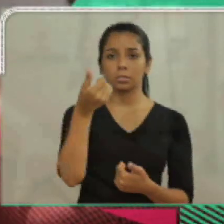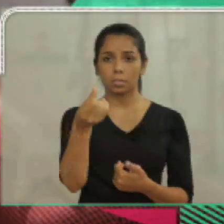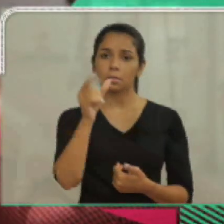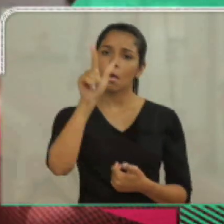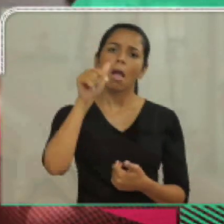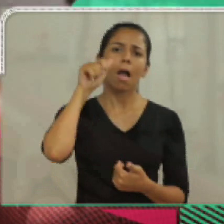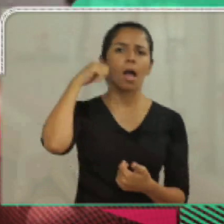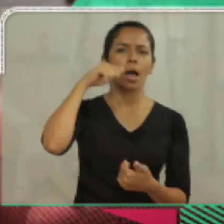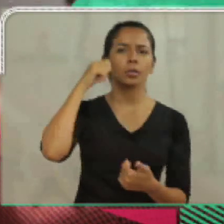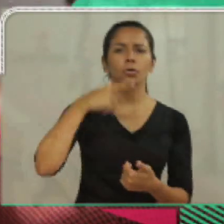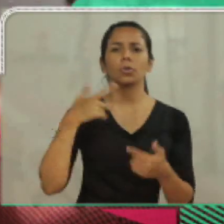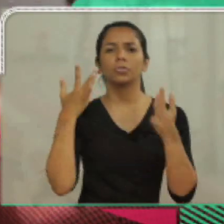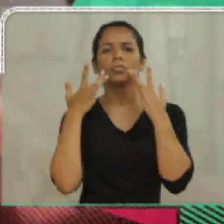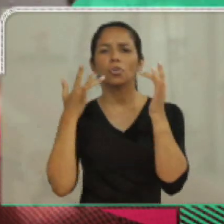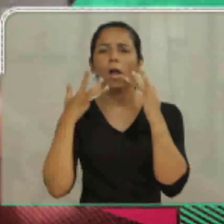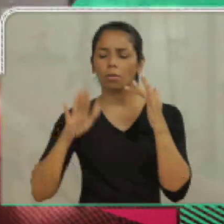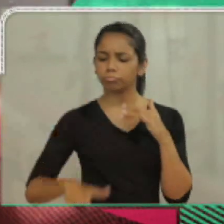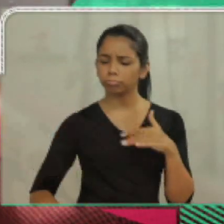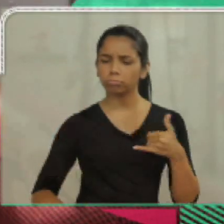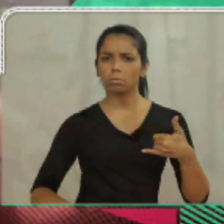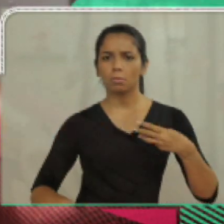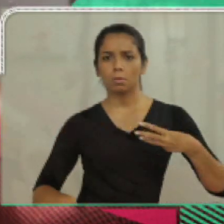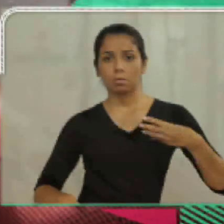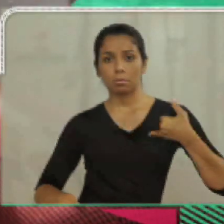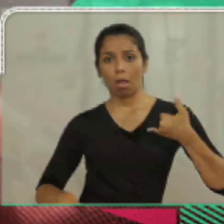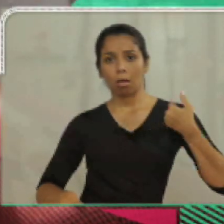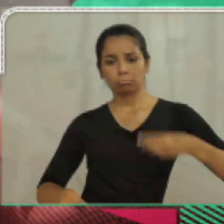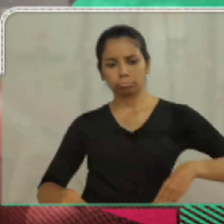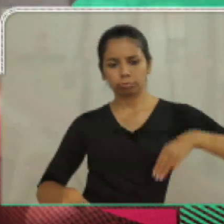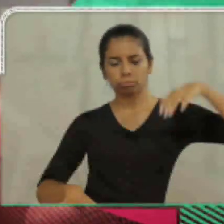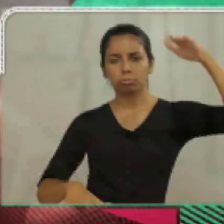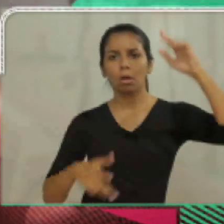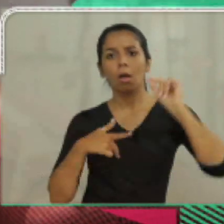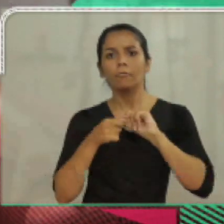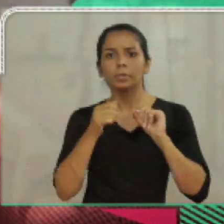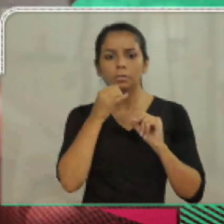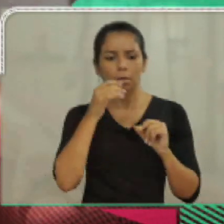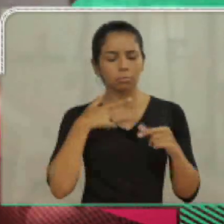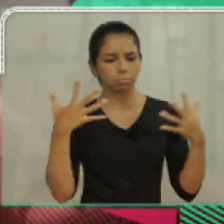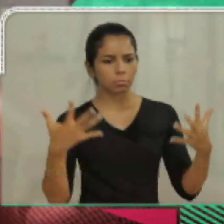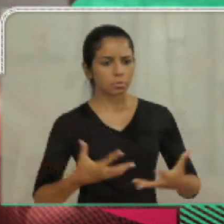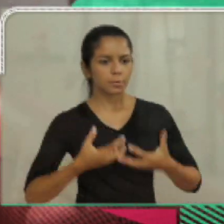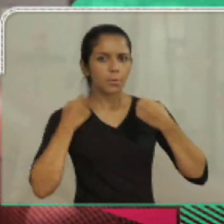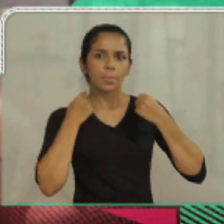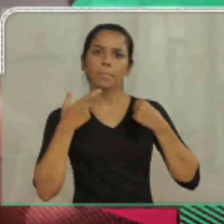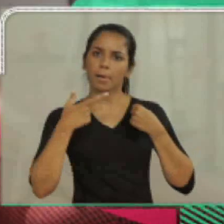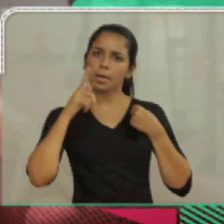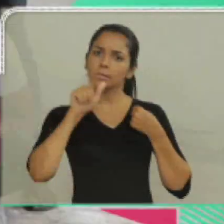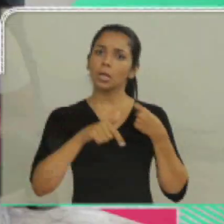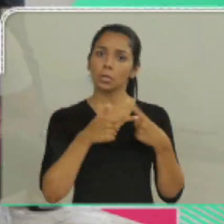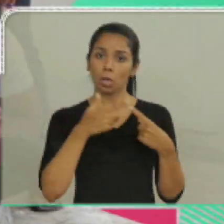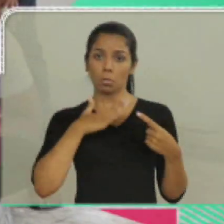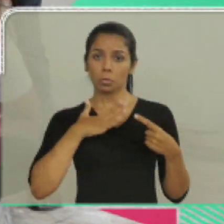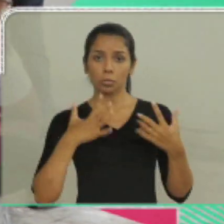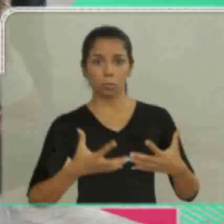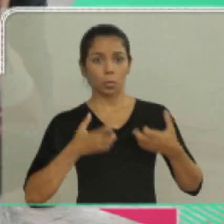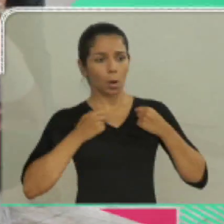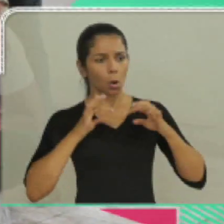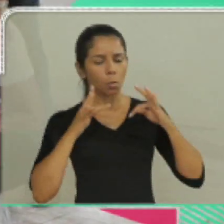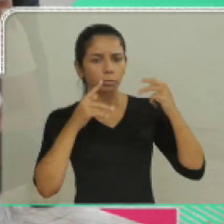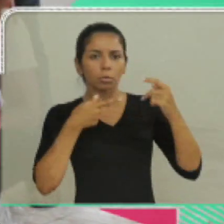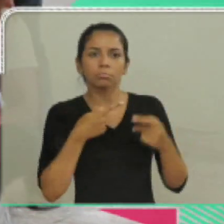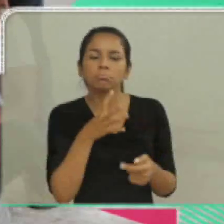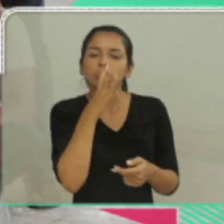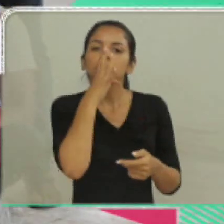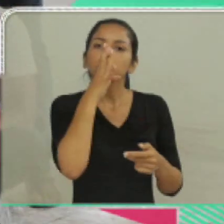autista. Como meu filho, João Gabriel, de 16 anos, é ator, faz teatro desde os 3 anos, eu fiz o